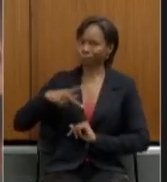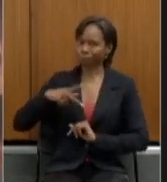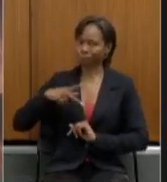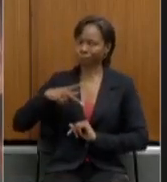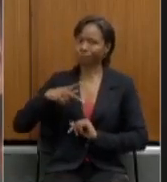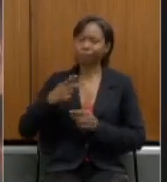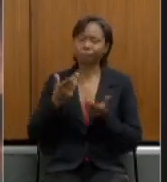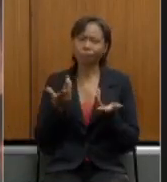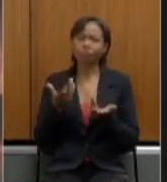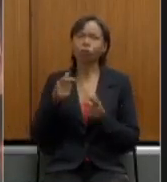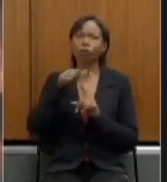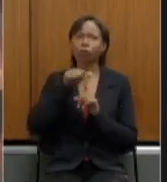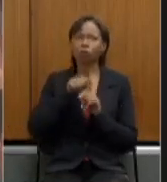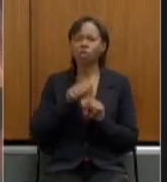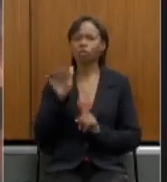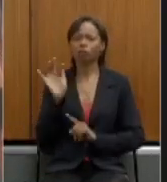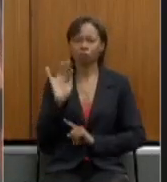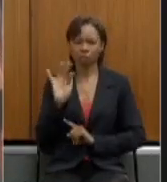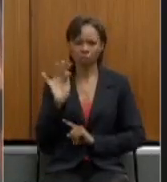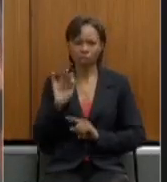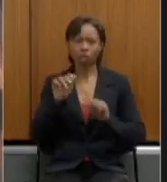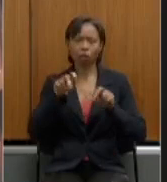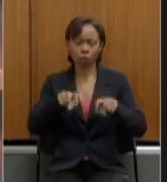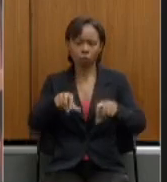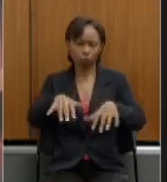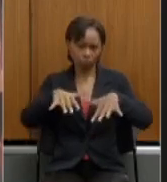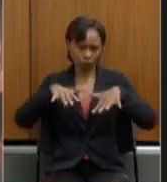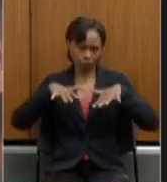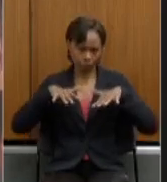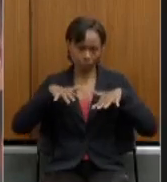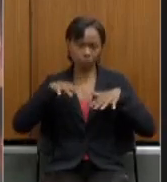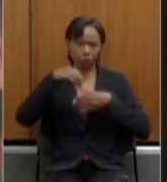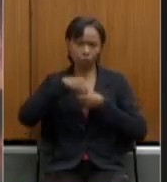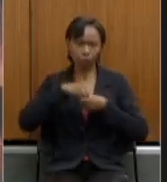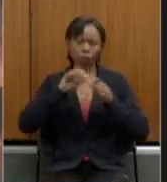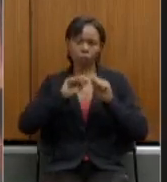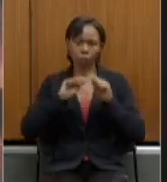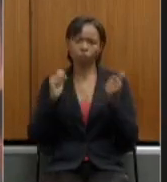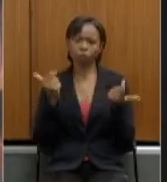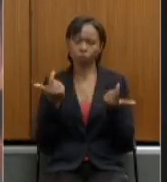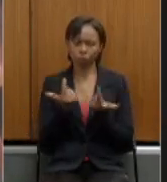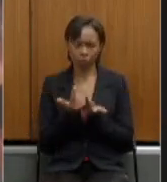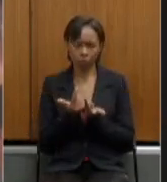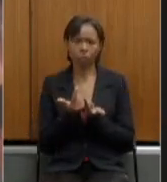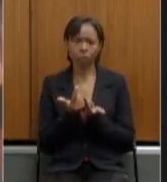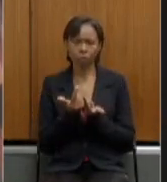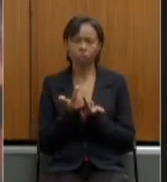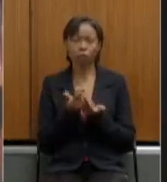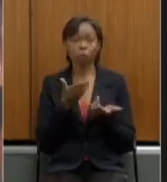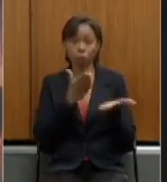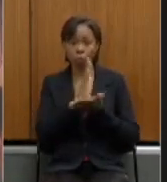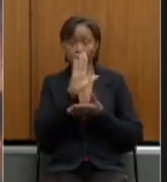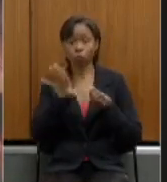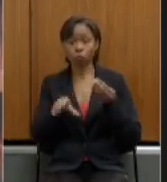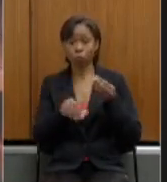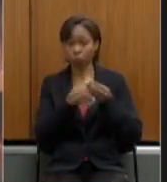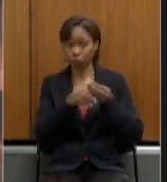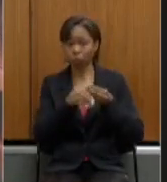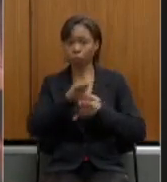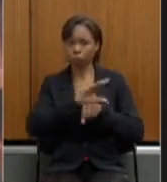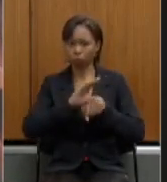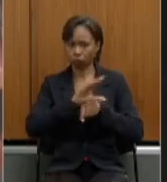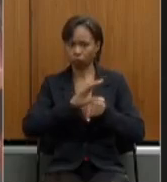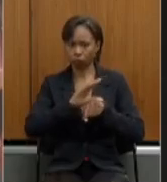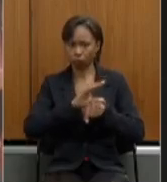também em fevereiro numa sessão extraordinária da assembleia aprovado juntamente com a emenda constitucional que